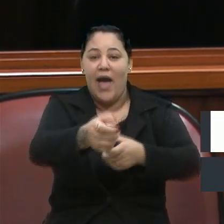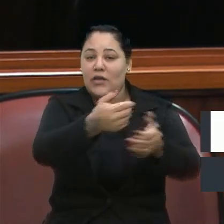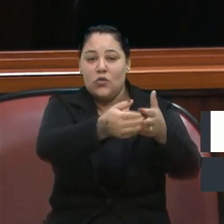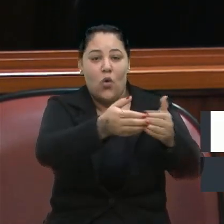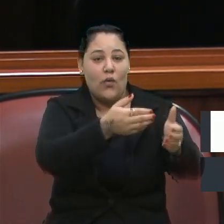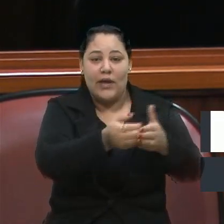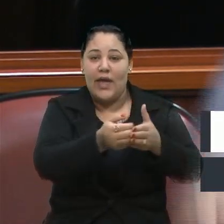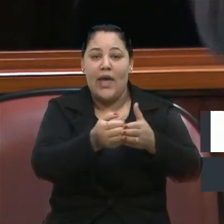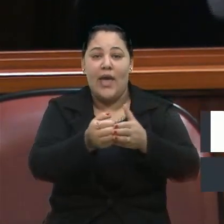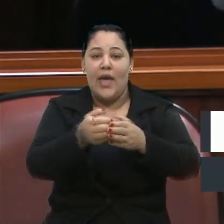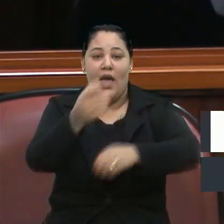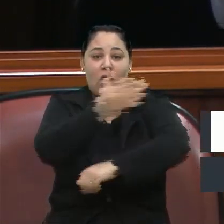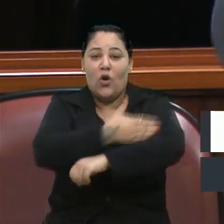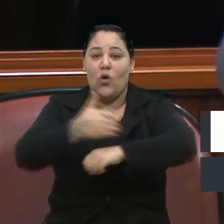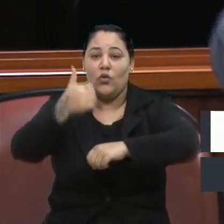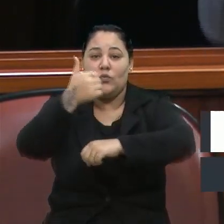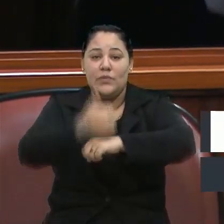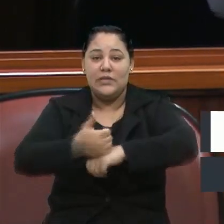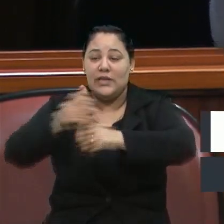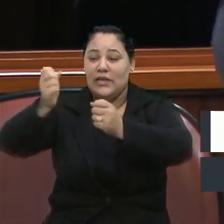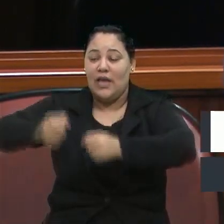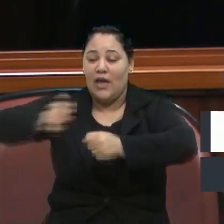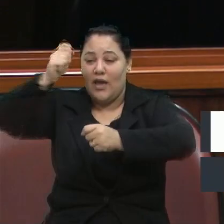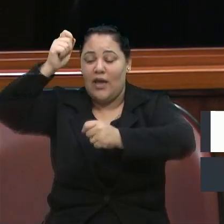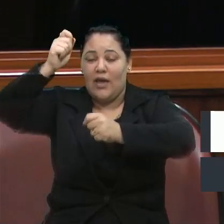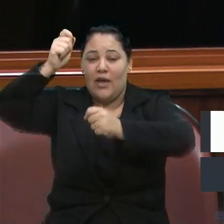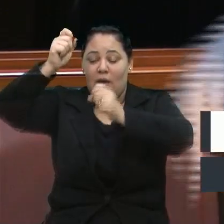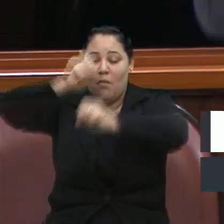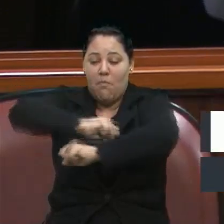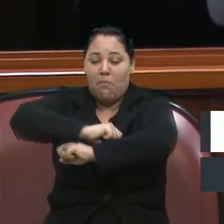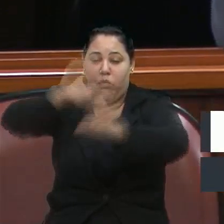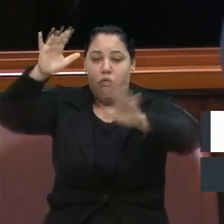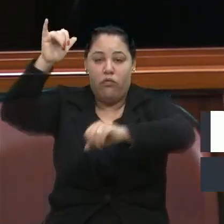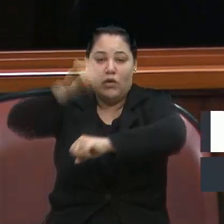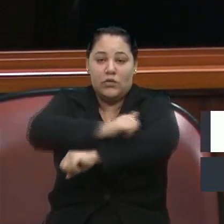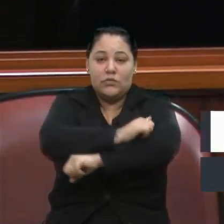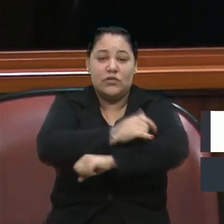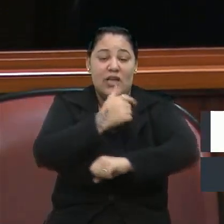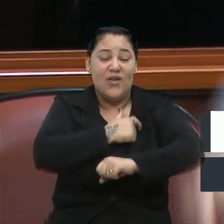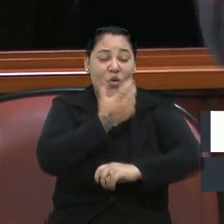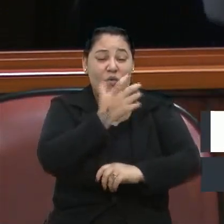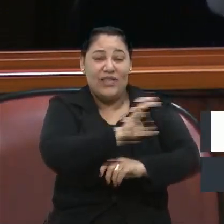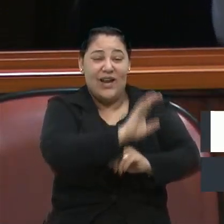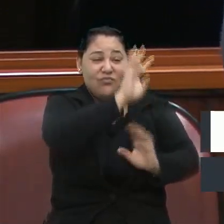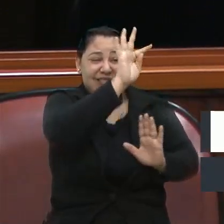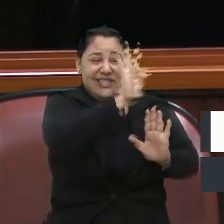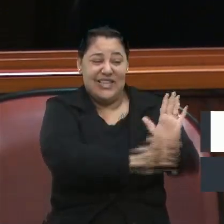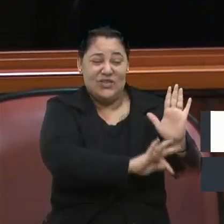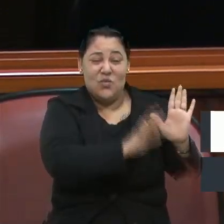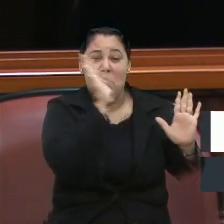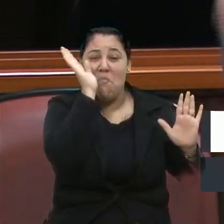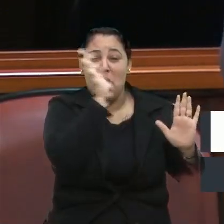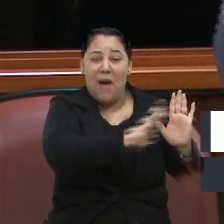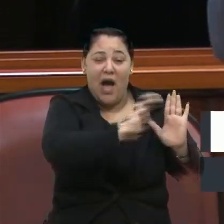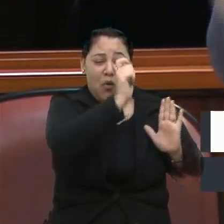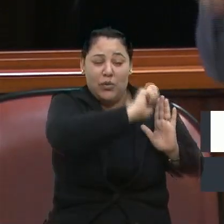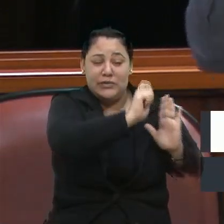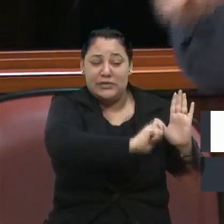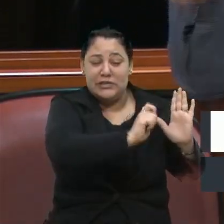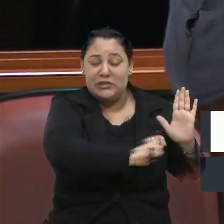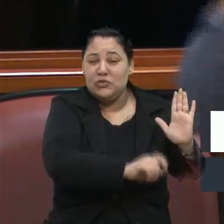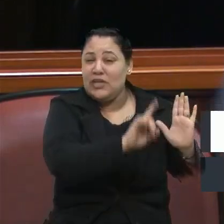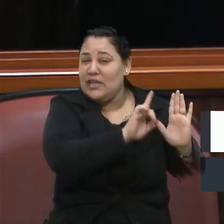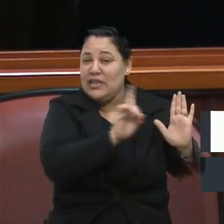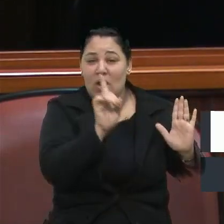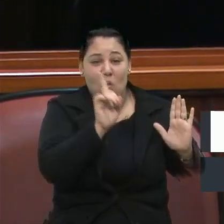aeroporto, mas sou contrário a uma nota mal redigida, que é parcial, e por isso, no momento